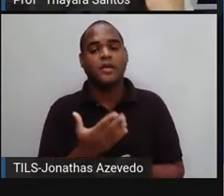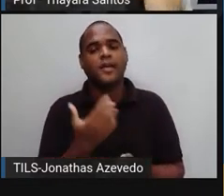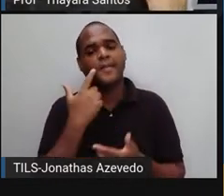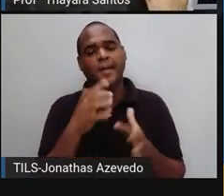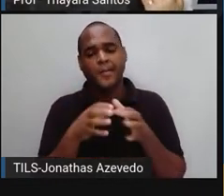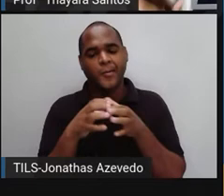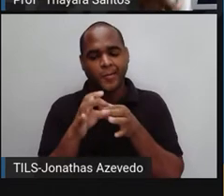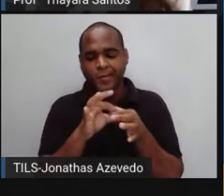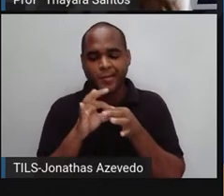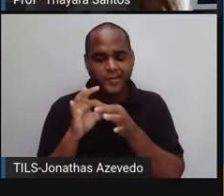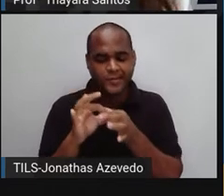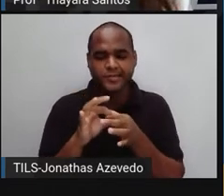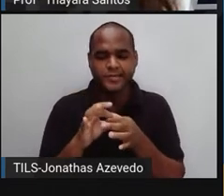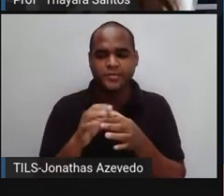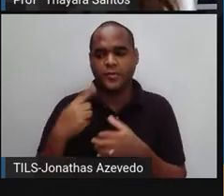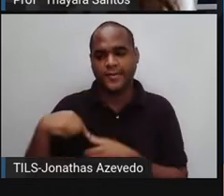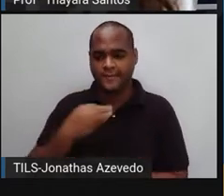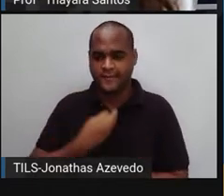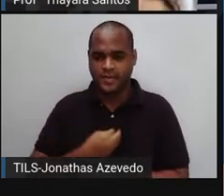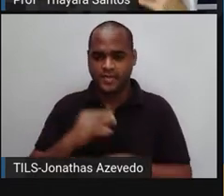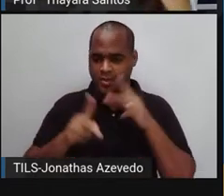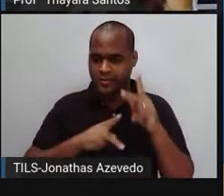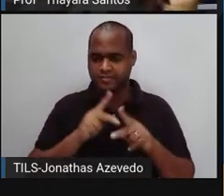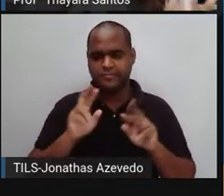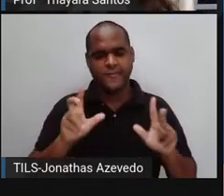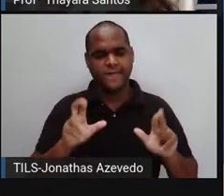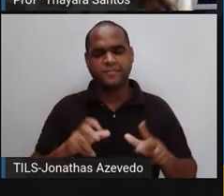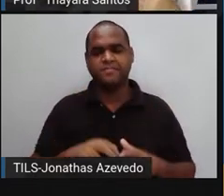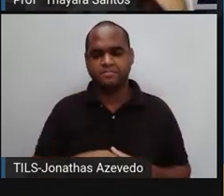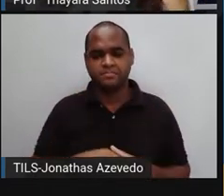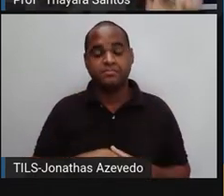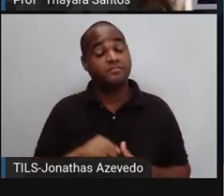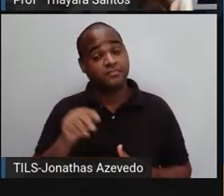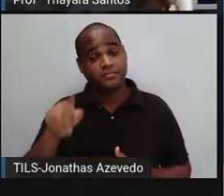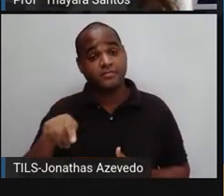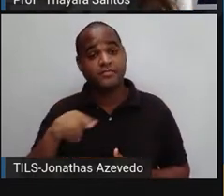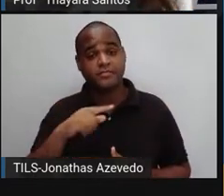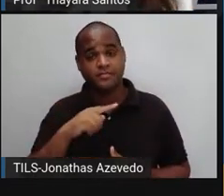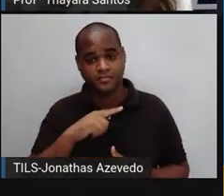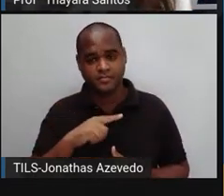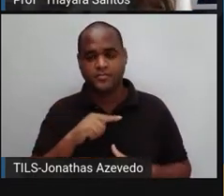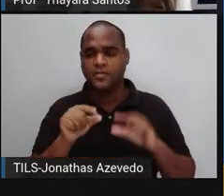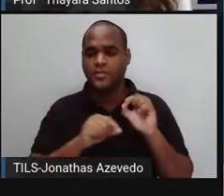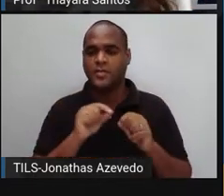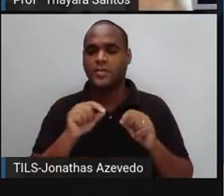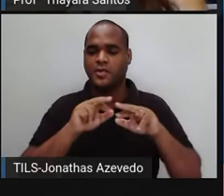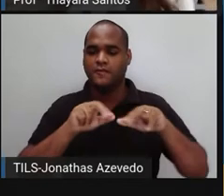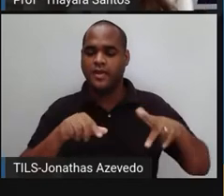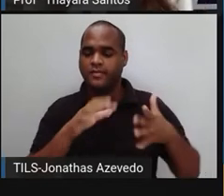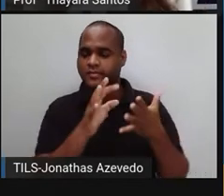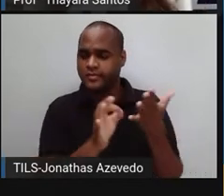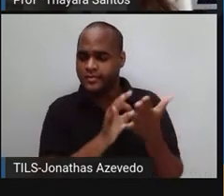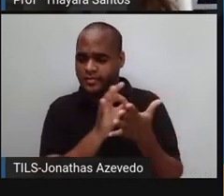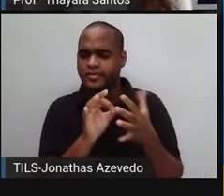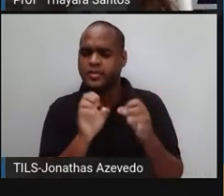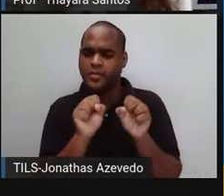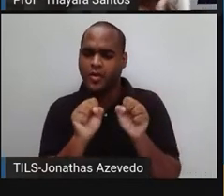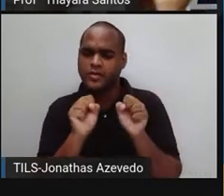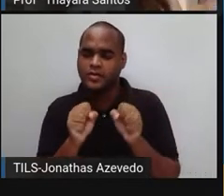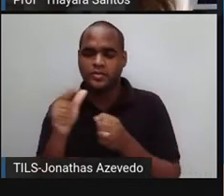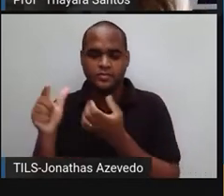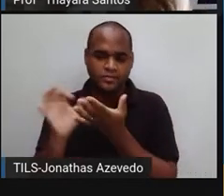conjunta como acontece na gente. E eles são, eles também, além de serem multicelulares, alguns deles podem ser